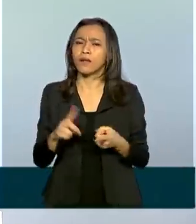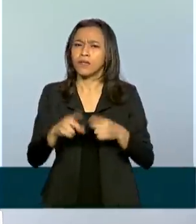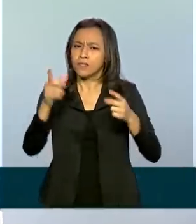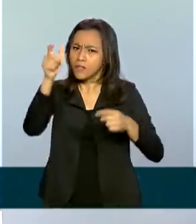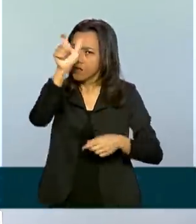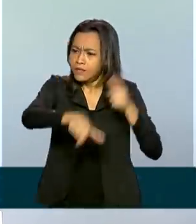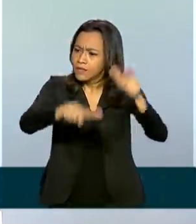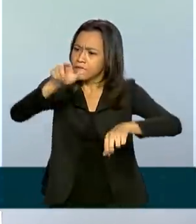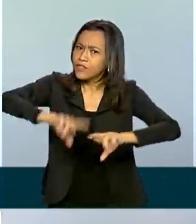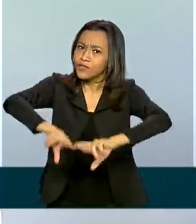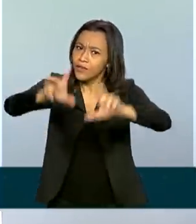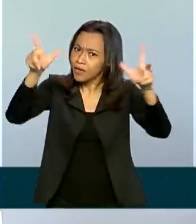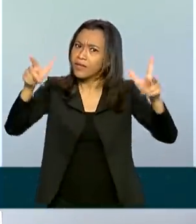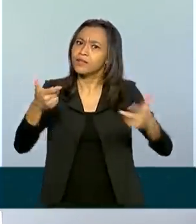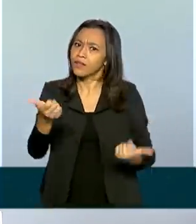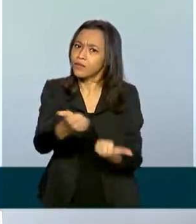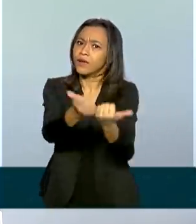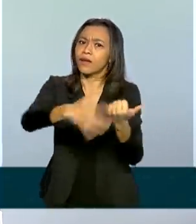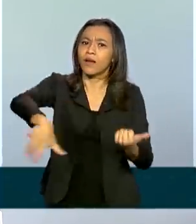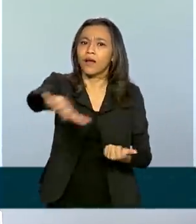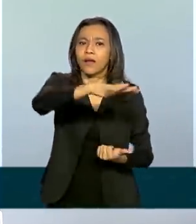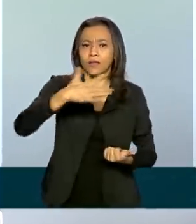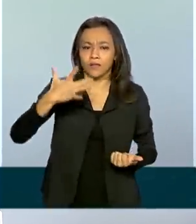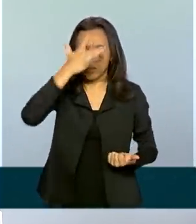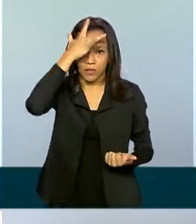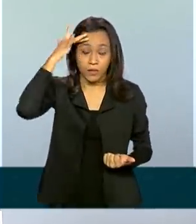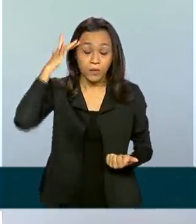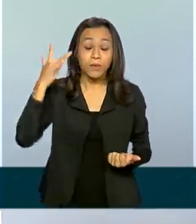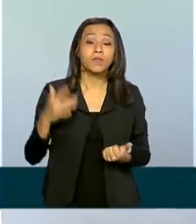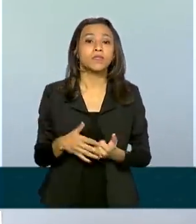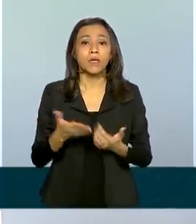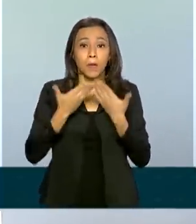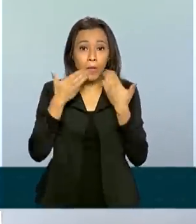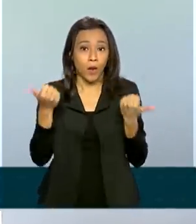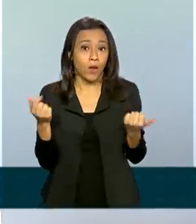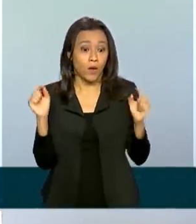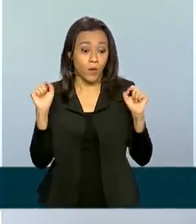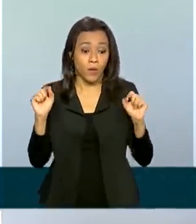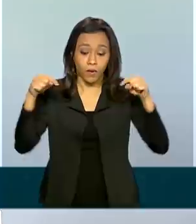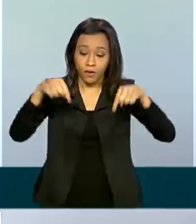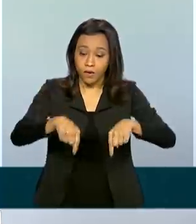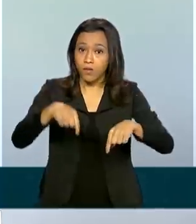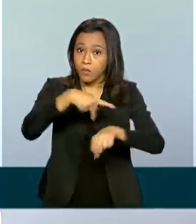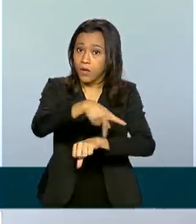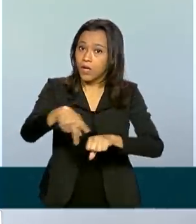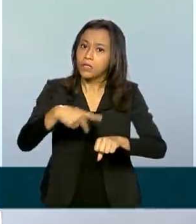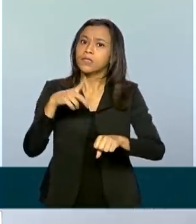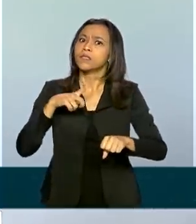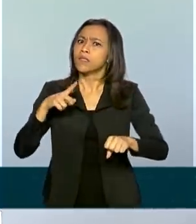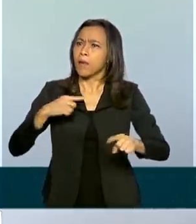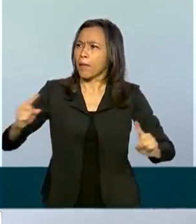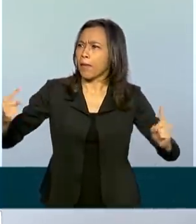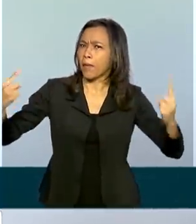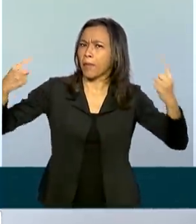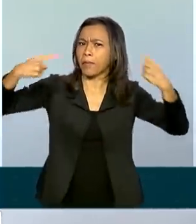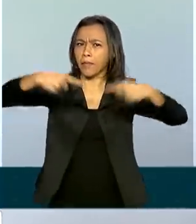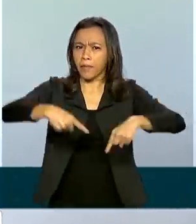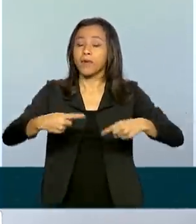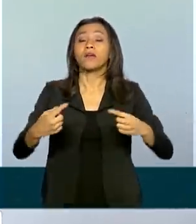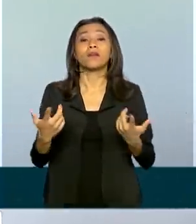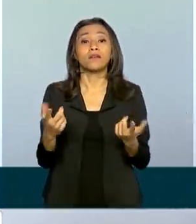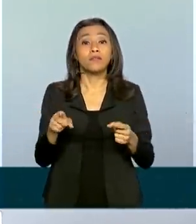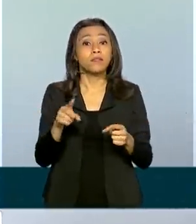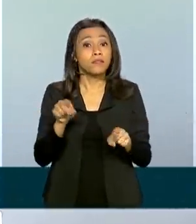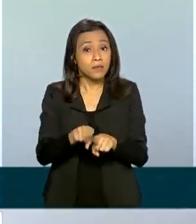diferença na vida das pessoas, melhorar a percepção do que é infraestrutura, aumentar a nossa competitividade, reduzir o custo do Brasil e,